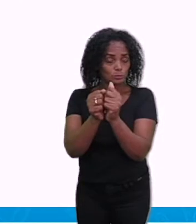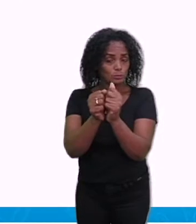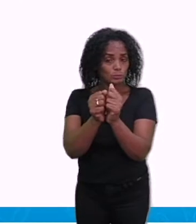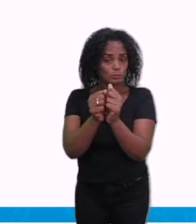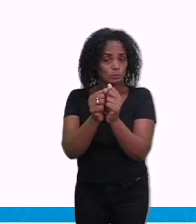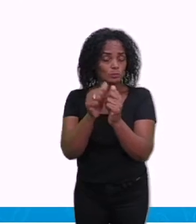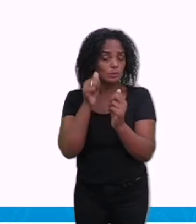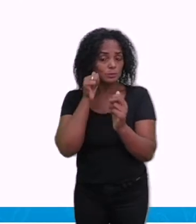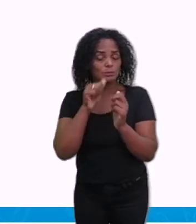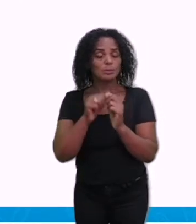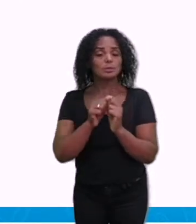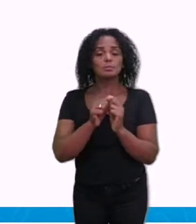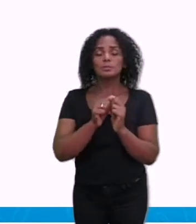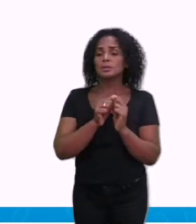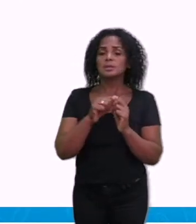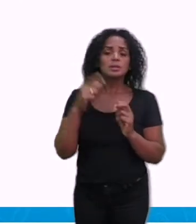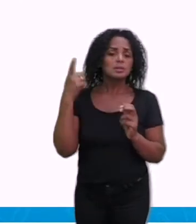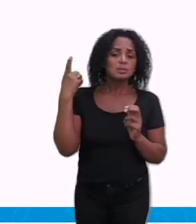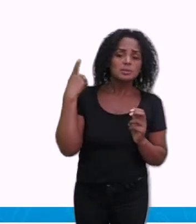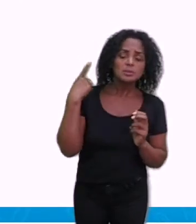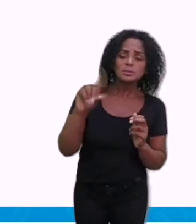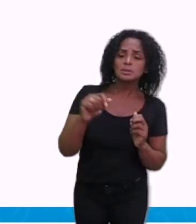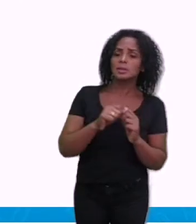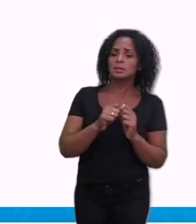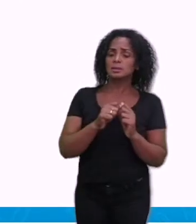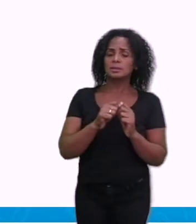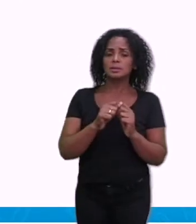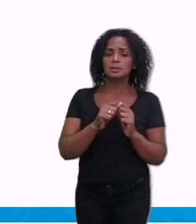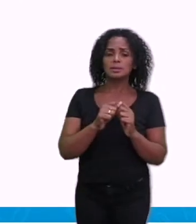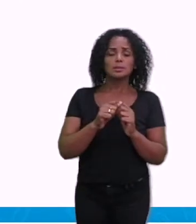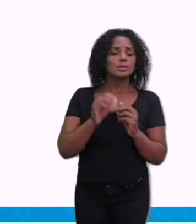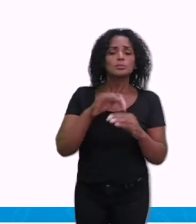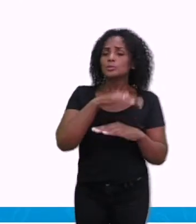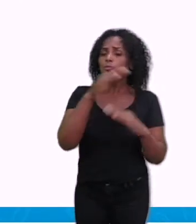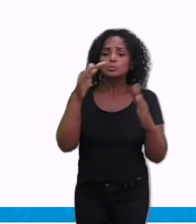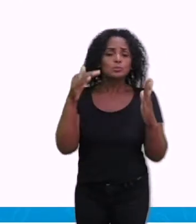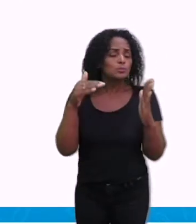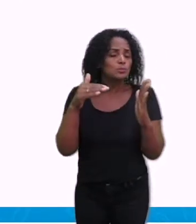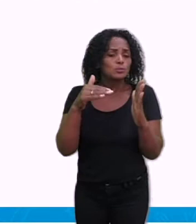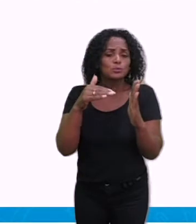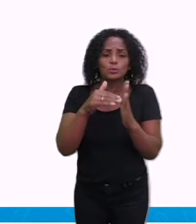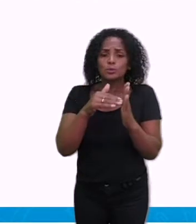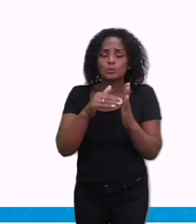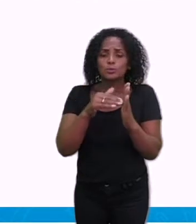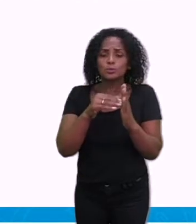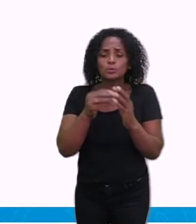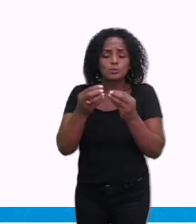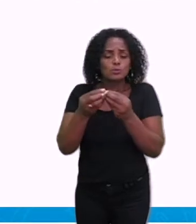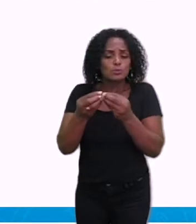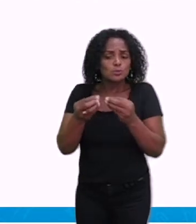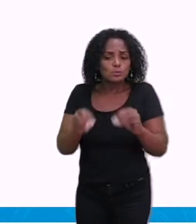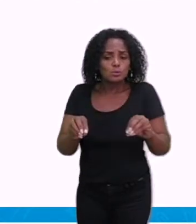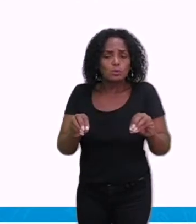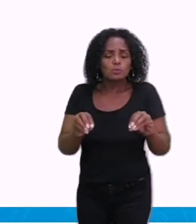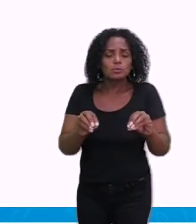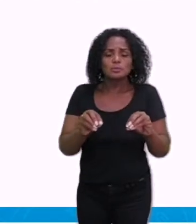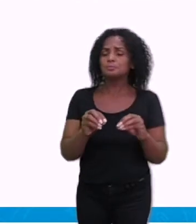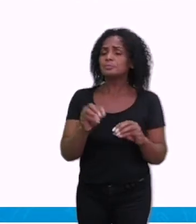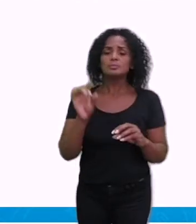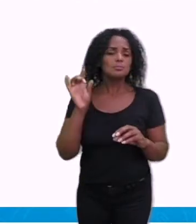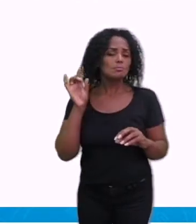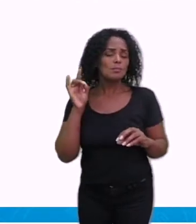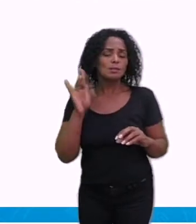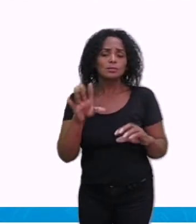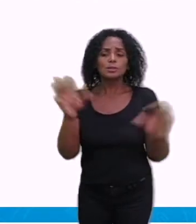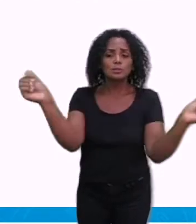uma fêmea que ela vai ter aí em todo o seu ciclo reprodutivo. Então basta um acasalamento